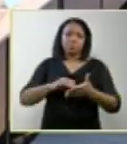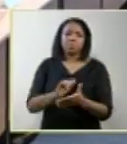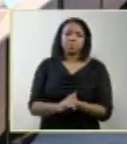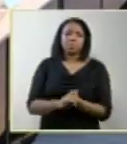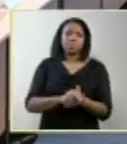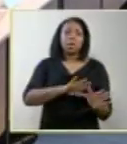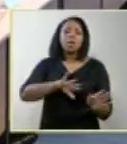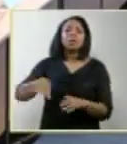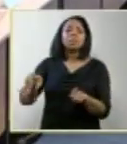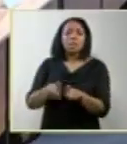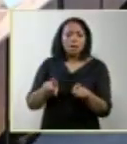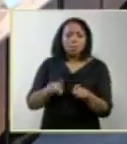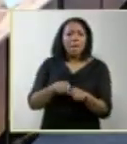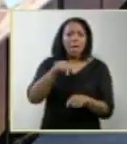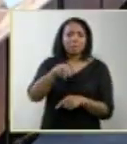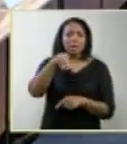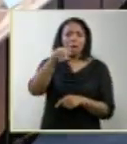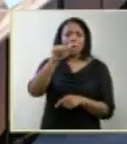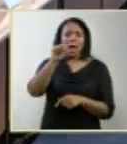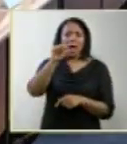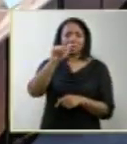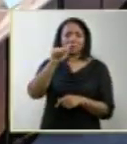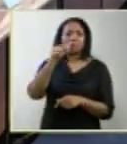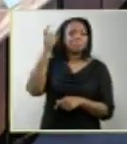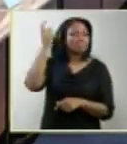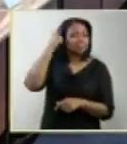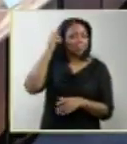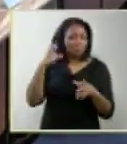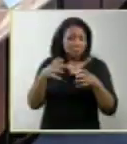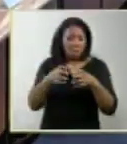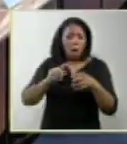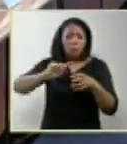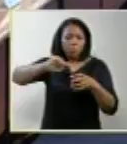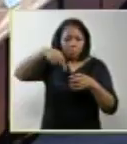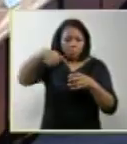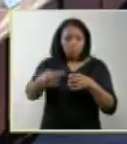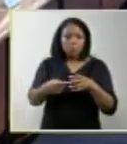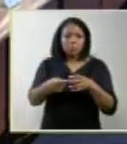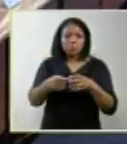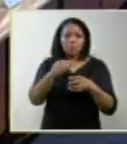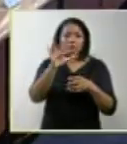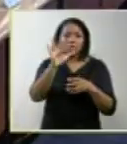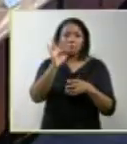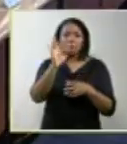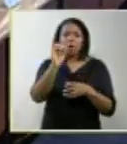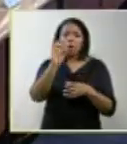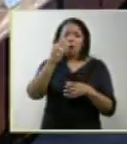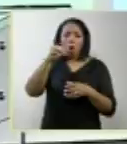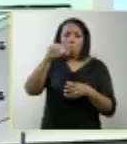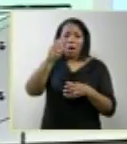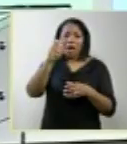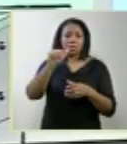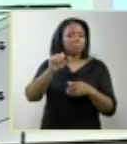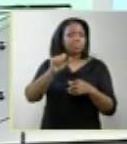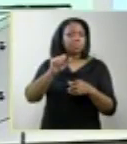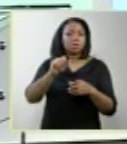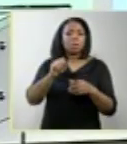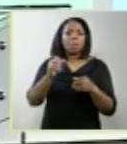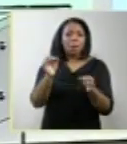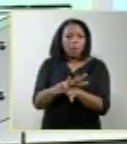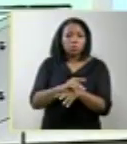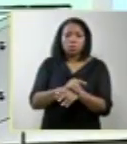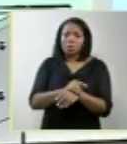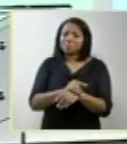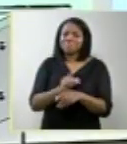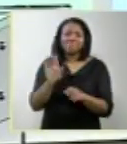a massa encefálica pode se formar posteriormente ao diagnóstico de anencefalia. Impossível também essa